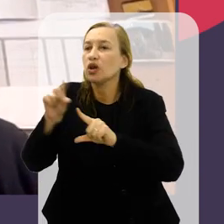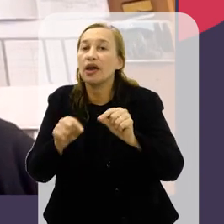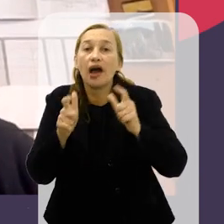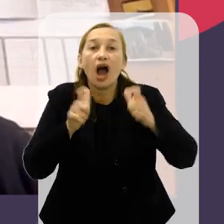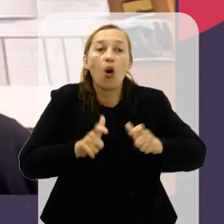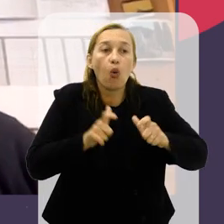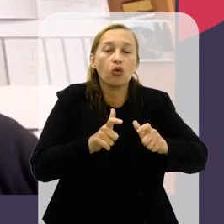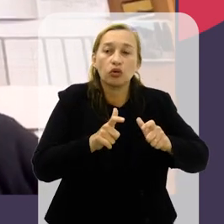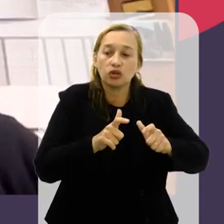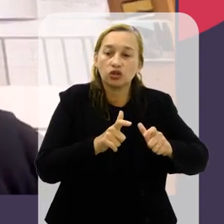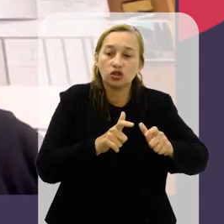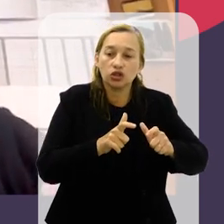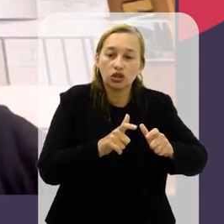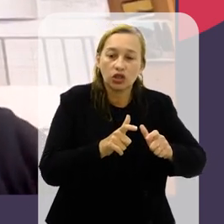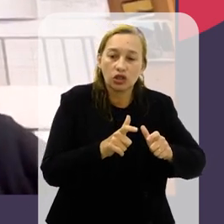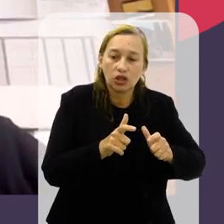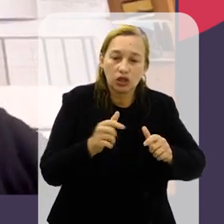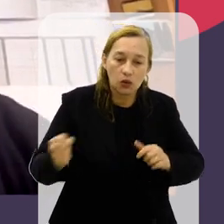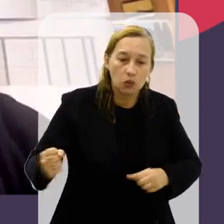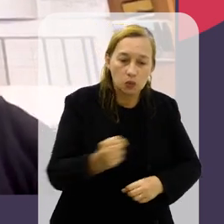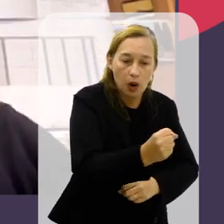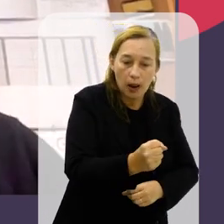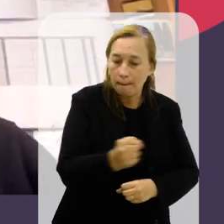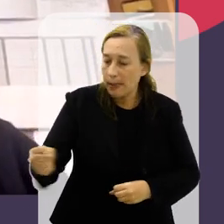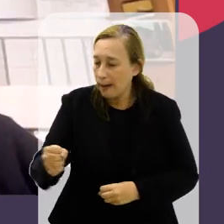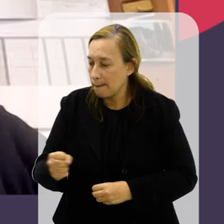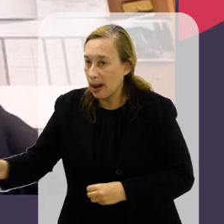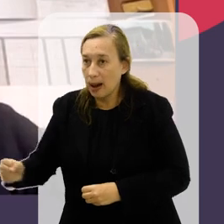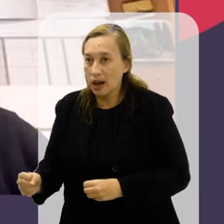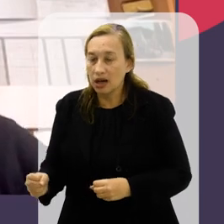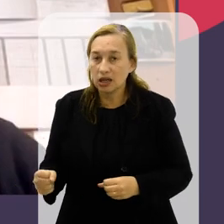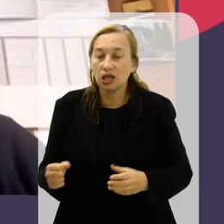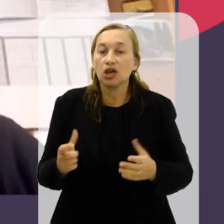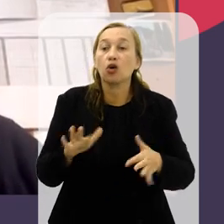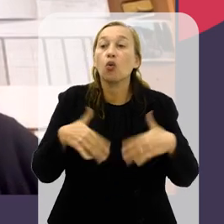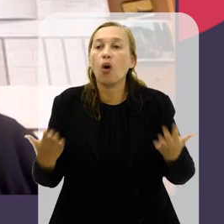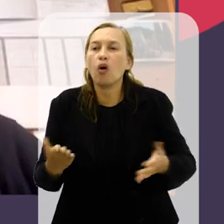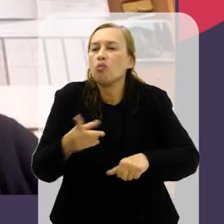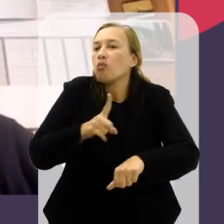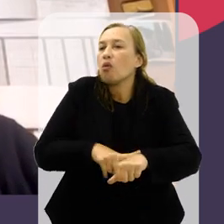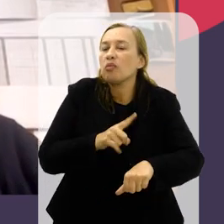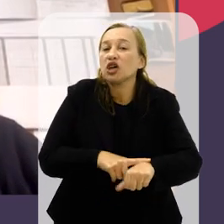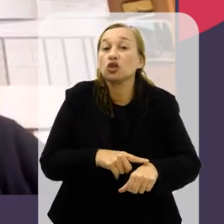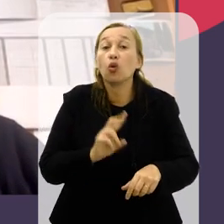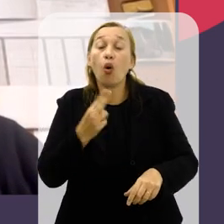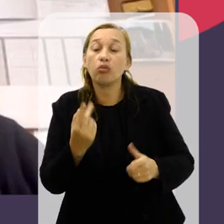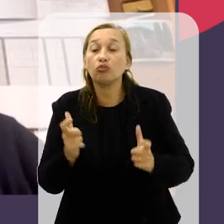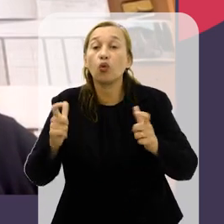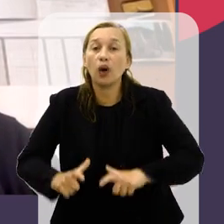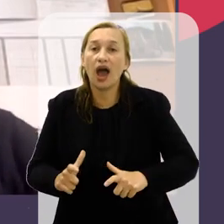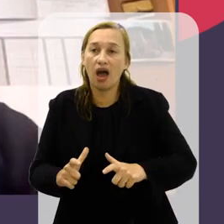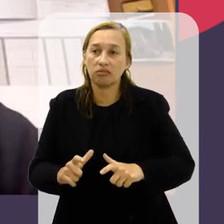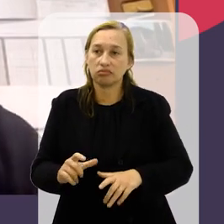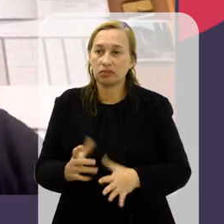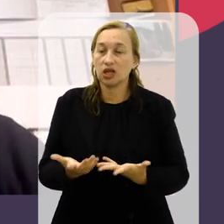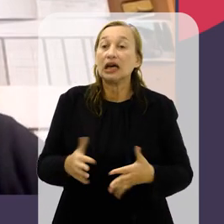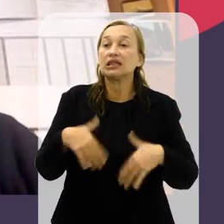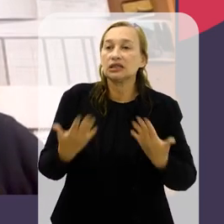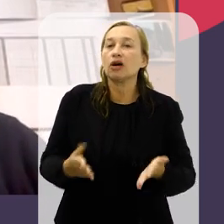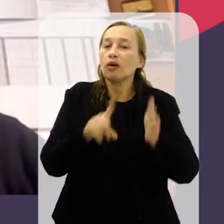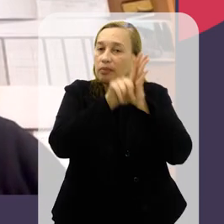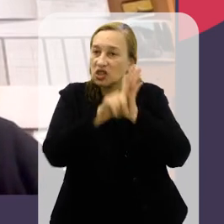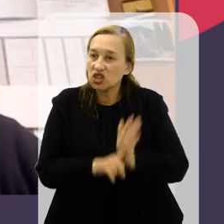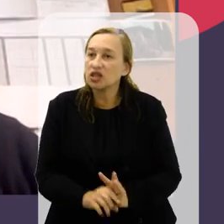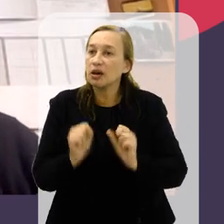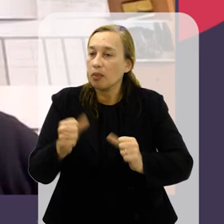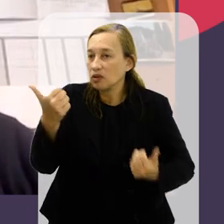disponível, então nós precisamos tomar decisões onde disponibilizar, onde localizar esse policiamento, em que momentos, em